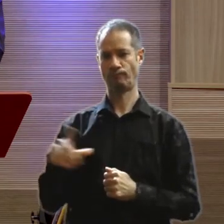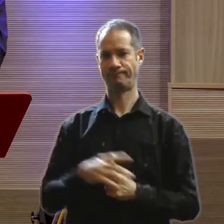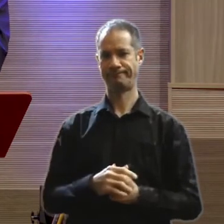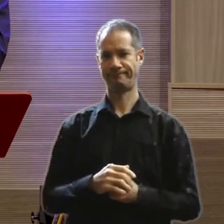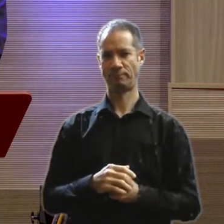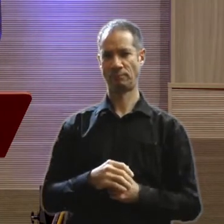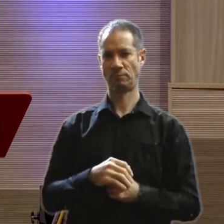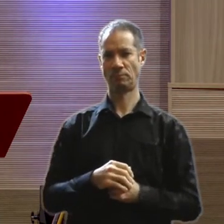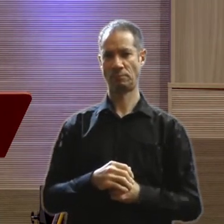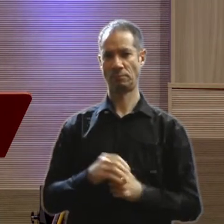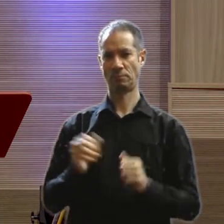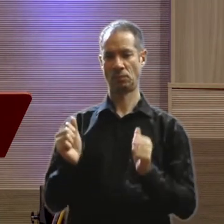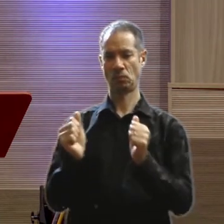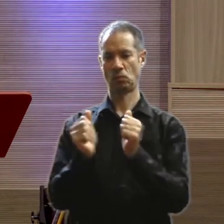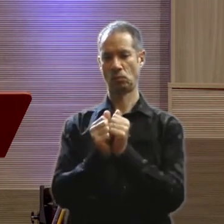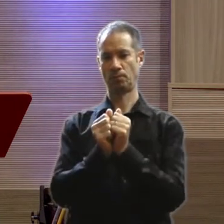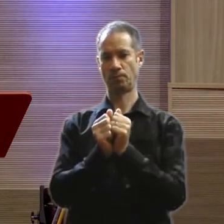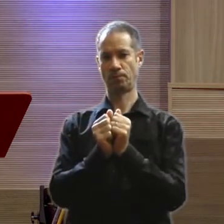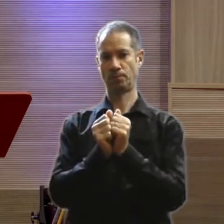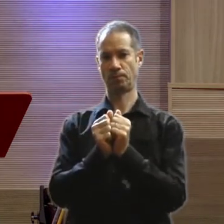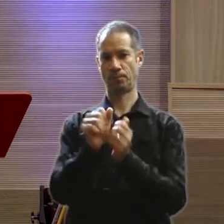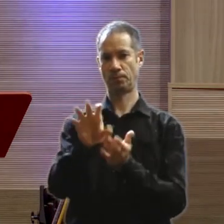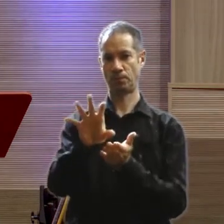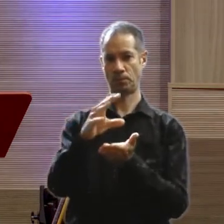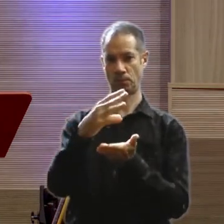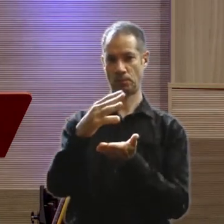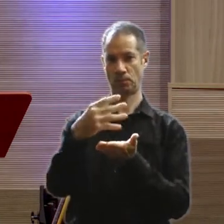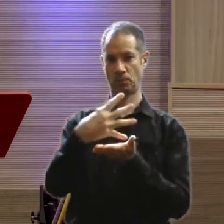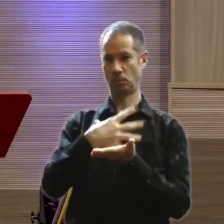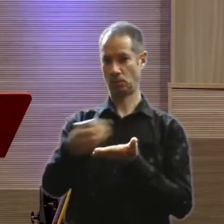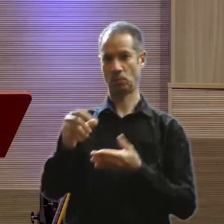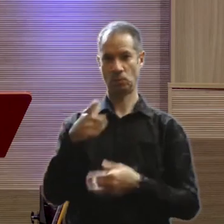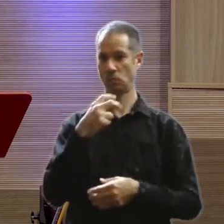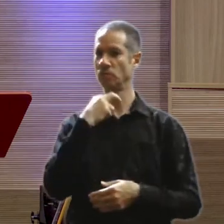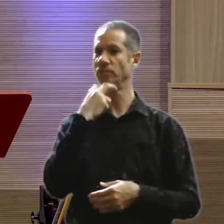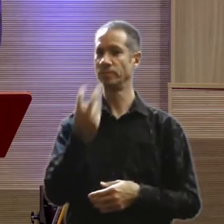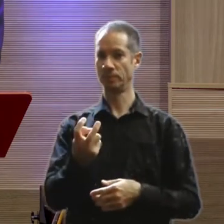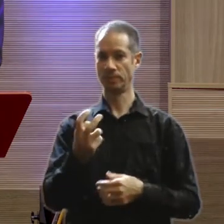junto, não vai ter voz. Então, tem, ok?